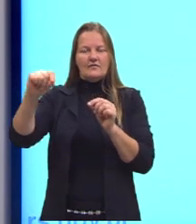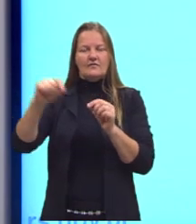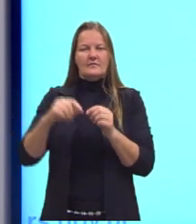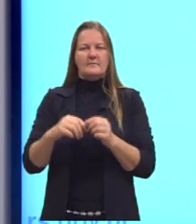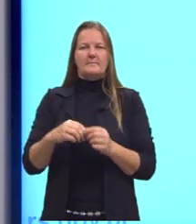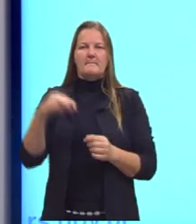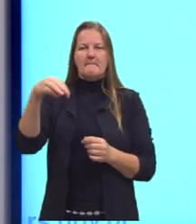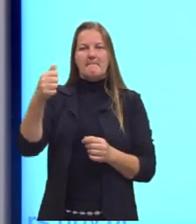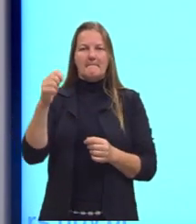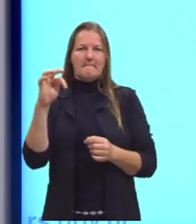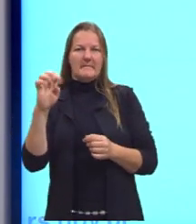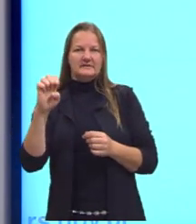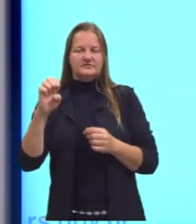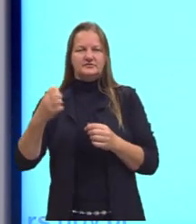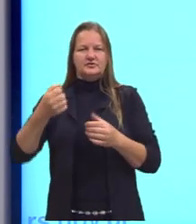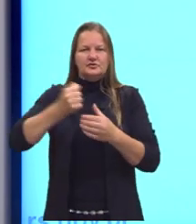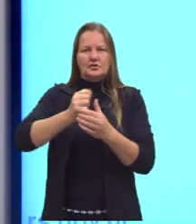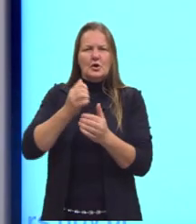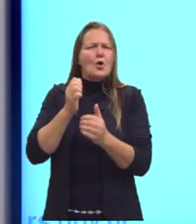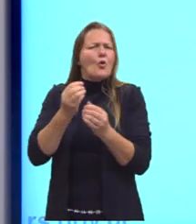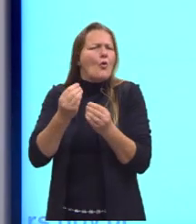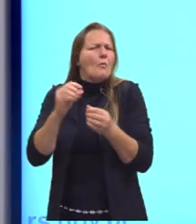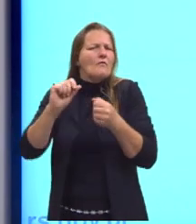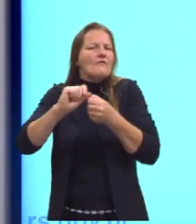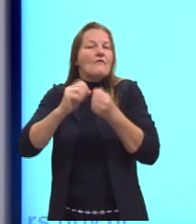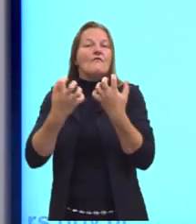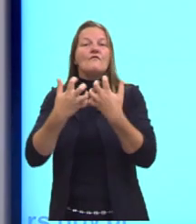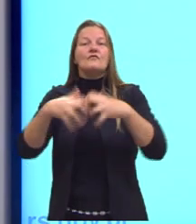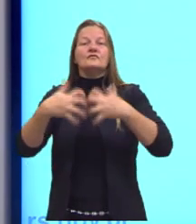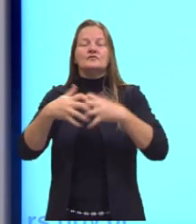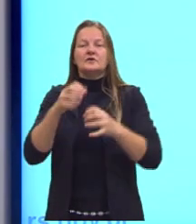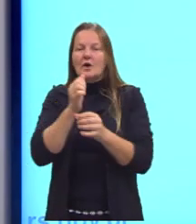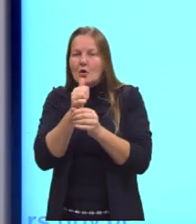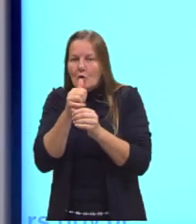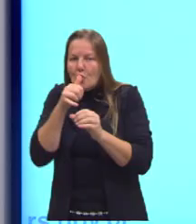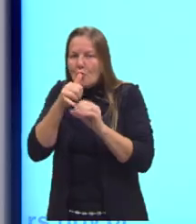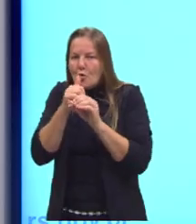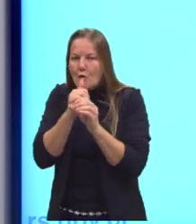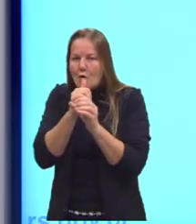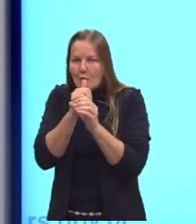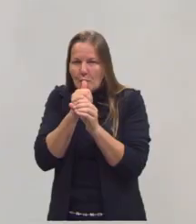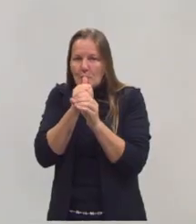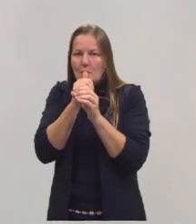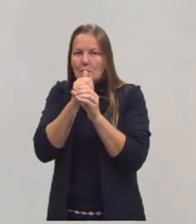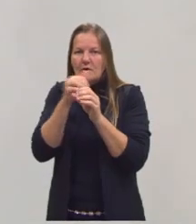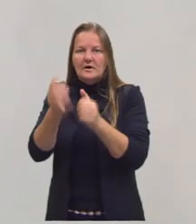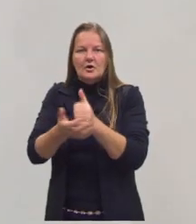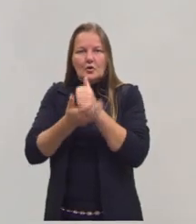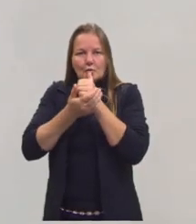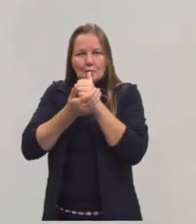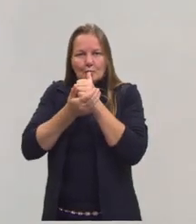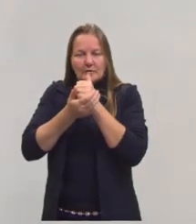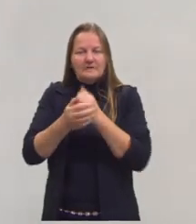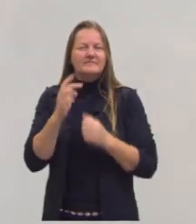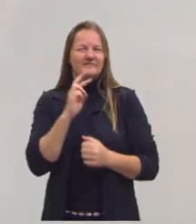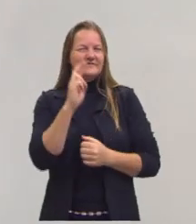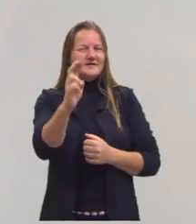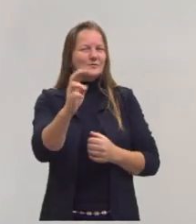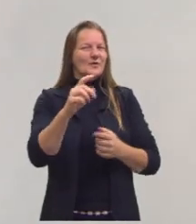então, sugar esse líquido do chimarrão até a boca dele? Hoje a gente vai, então, conseguir responder o que